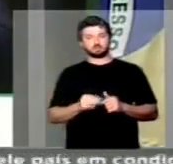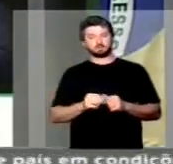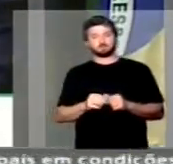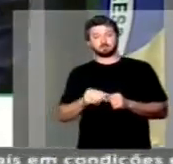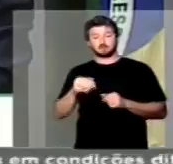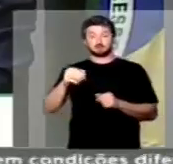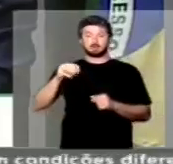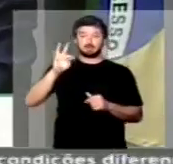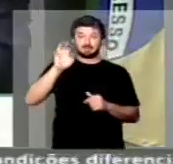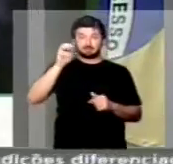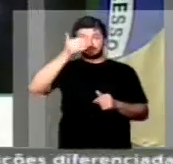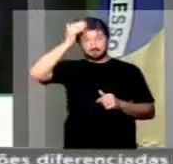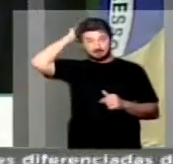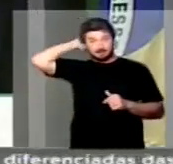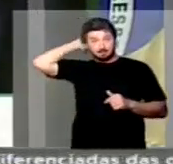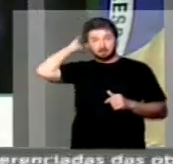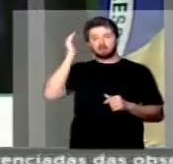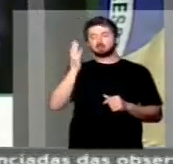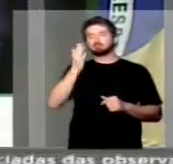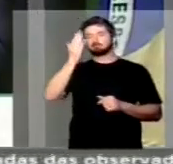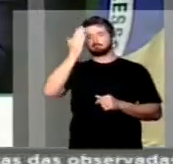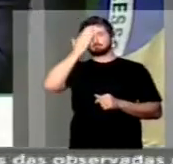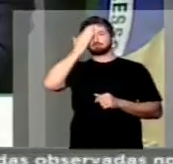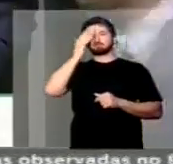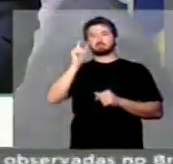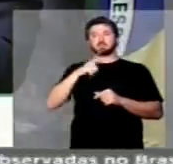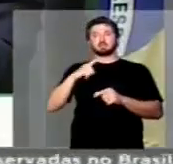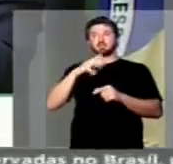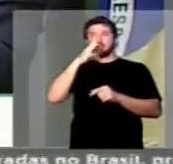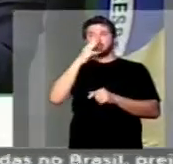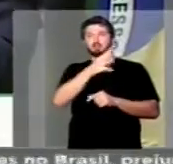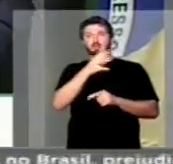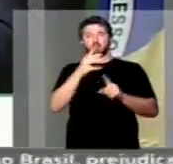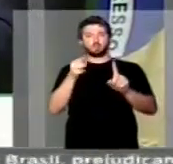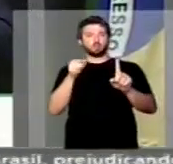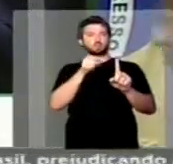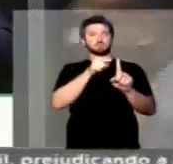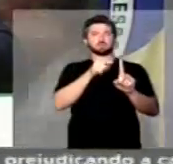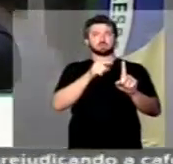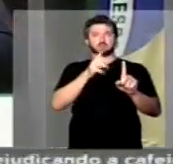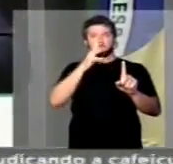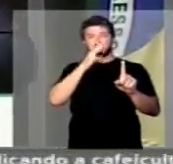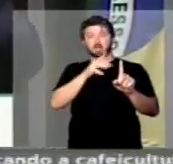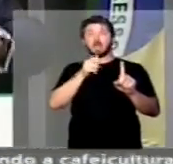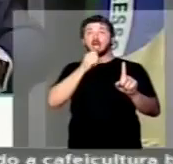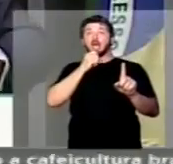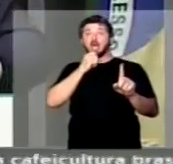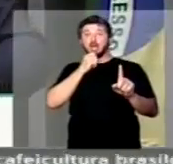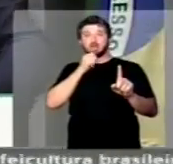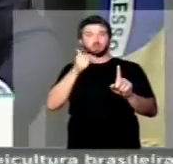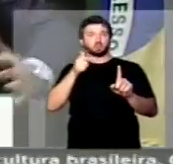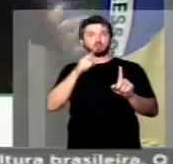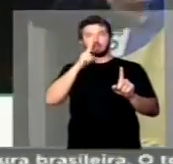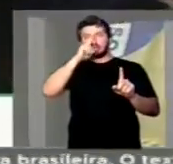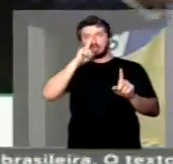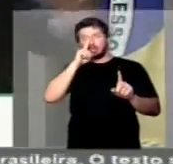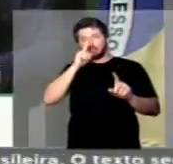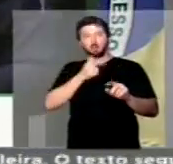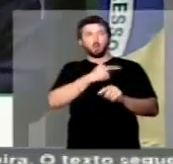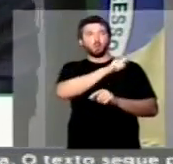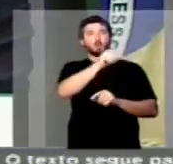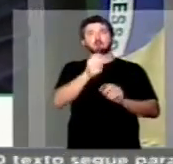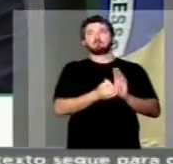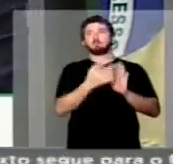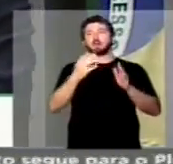Michel Temer, ao saber das denúncias, Mesmo que não tenham a gravidade de outras